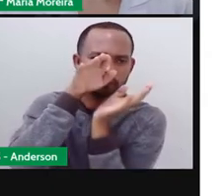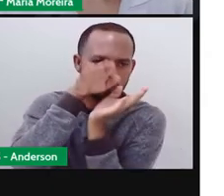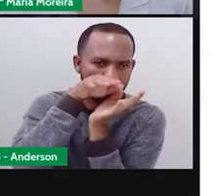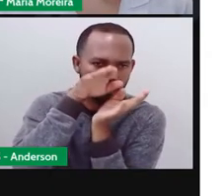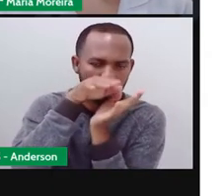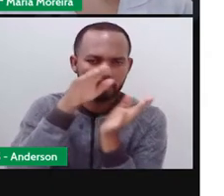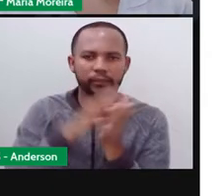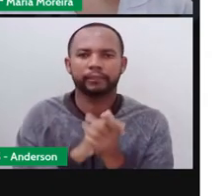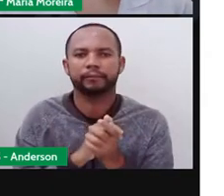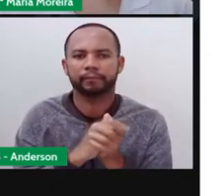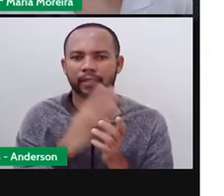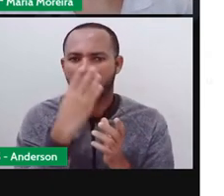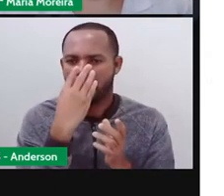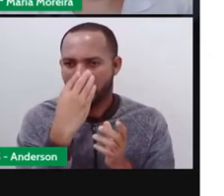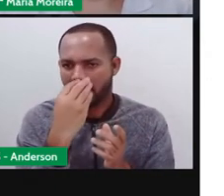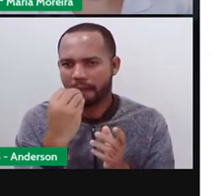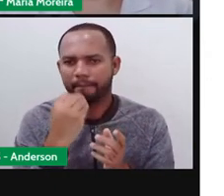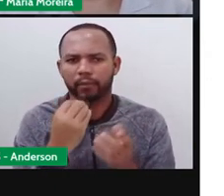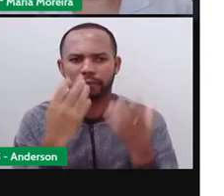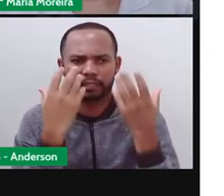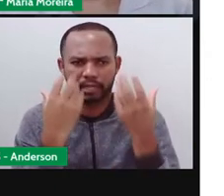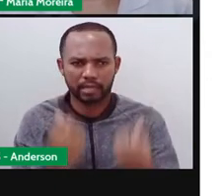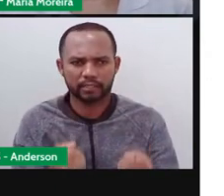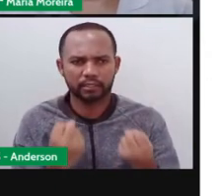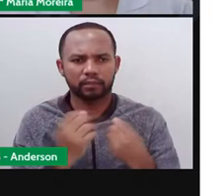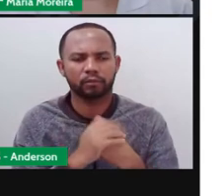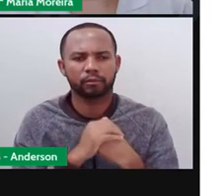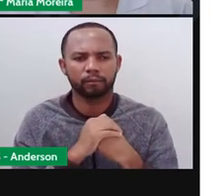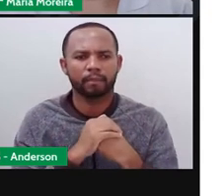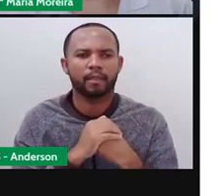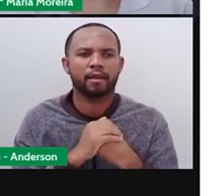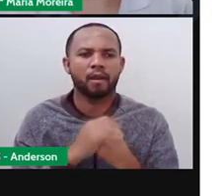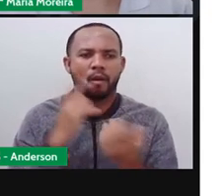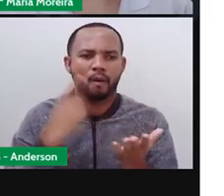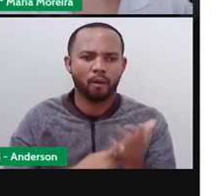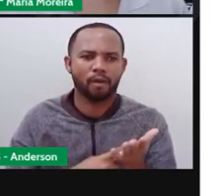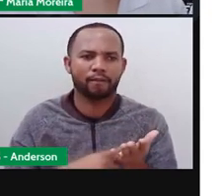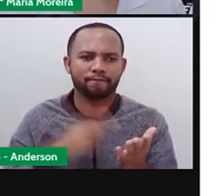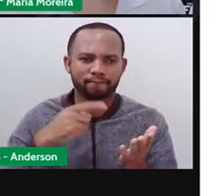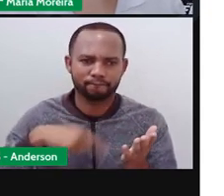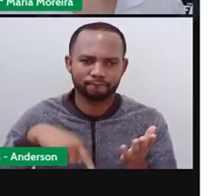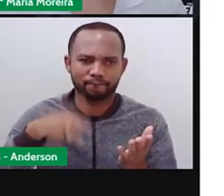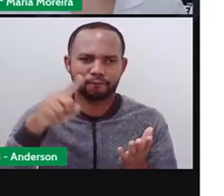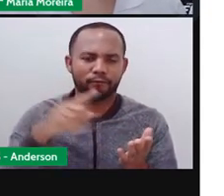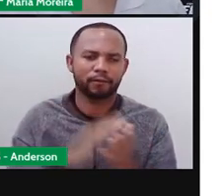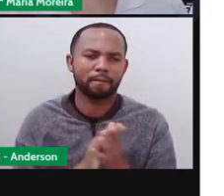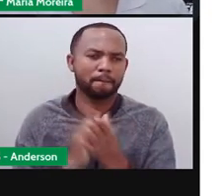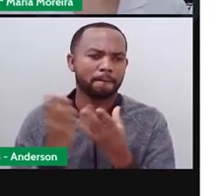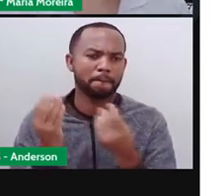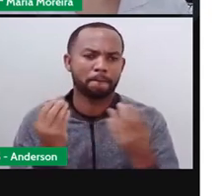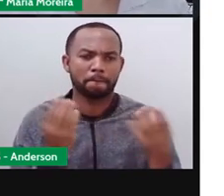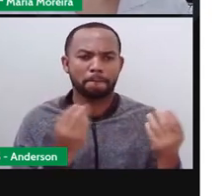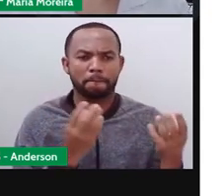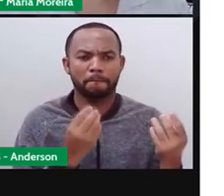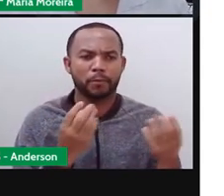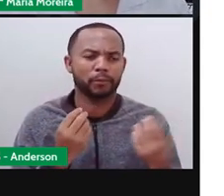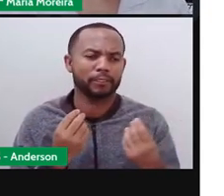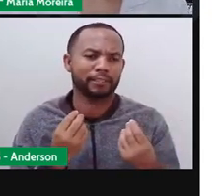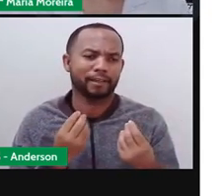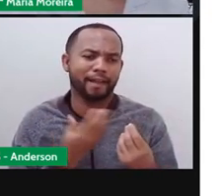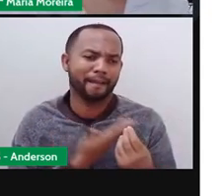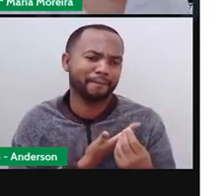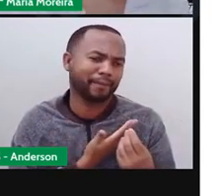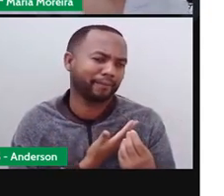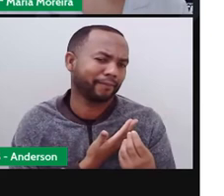A raposa aceitou o convite e na hora marcada estava cheia de gentilezas na casa da outra.